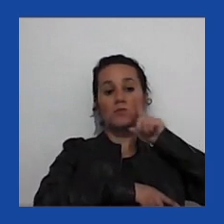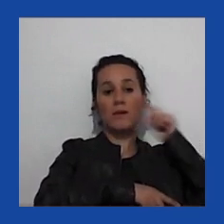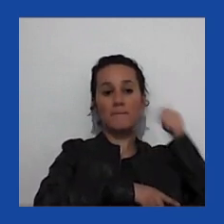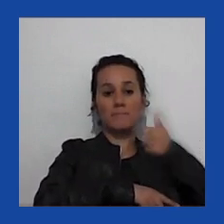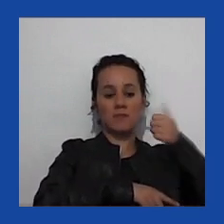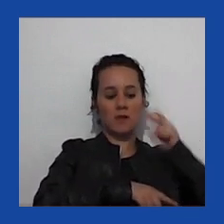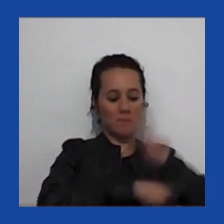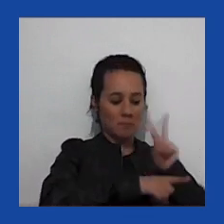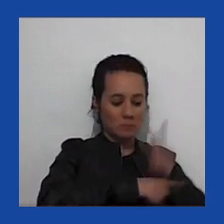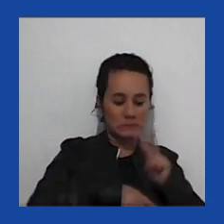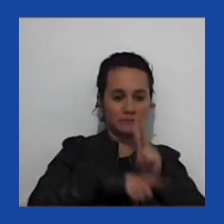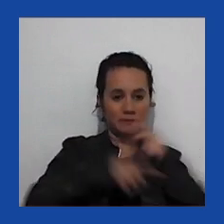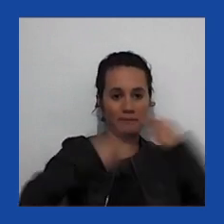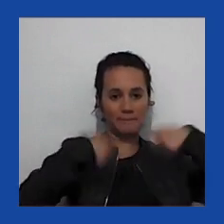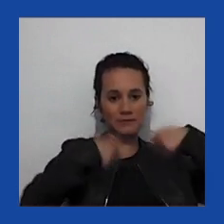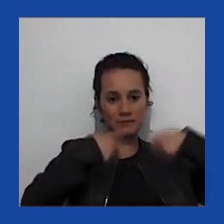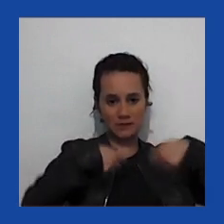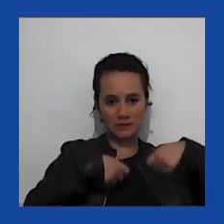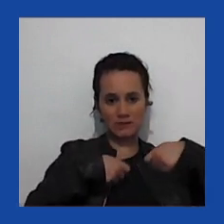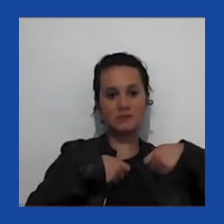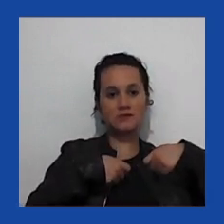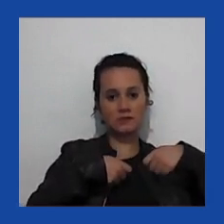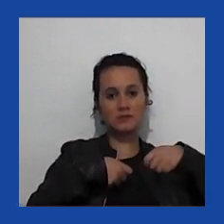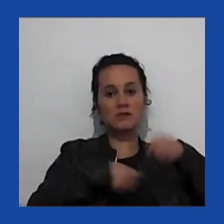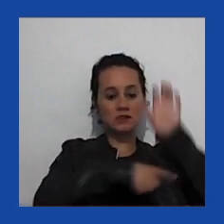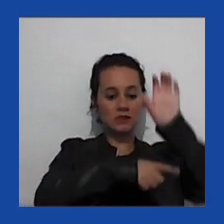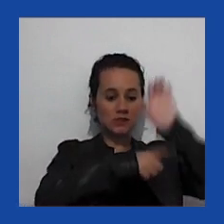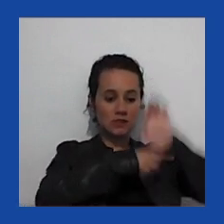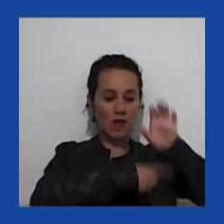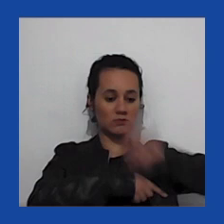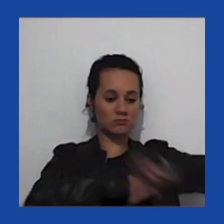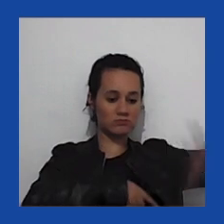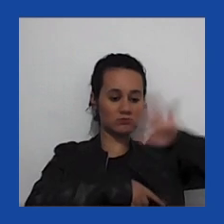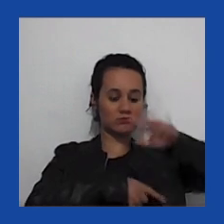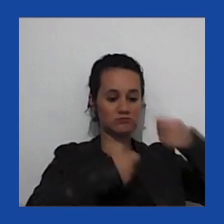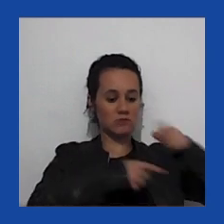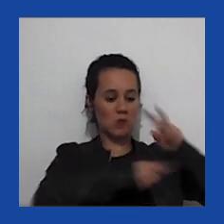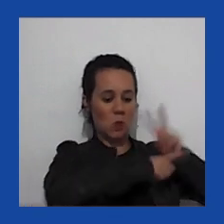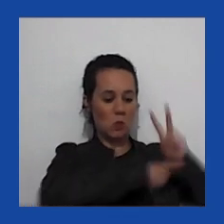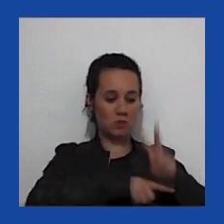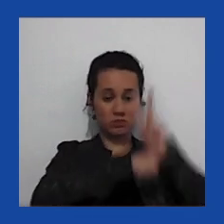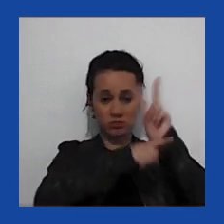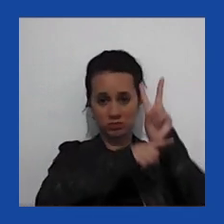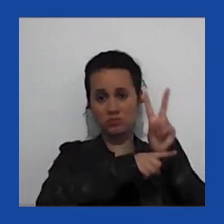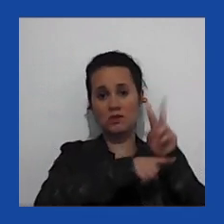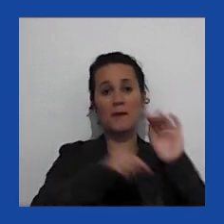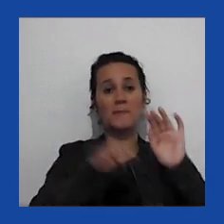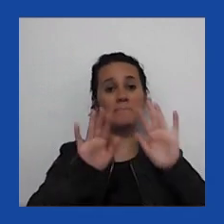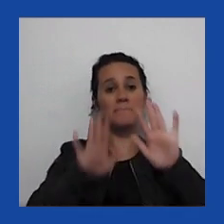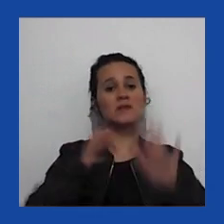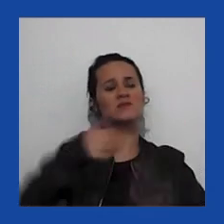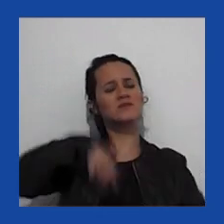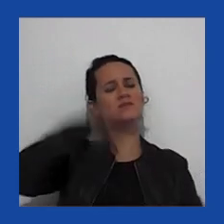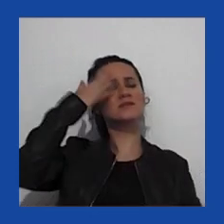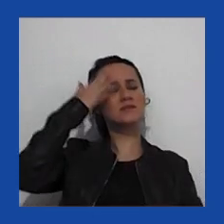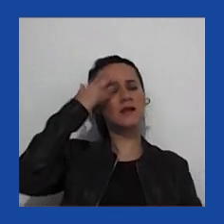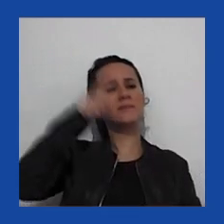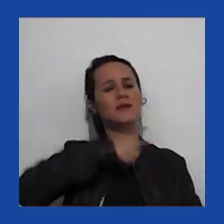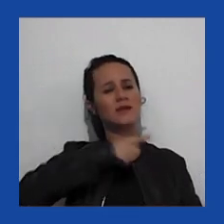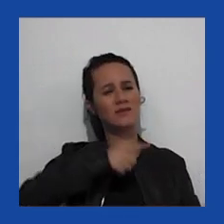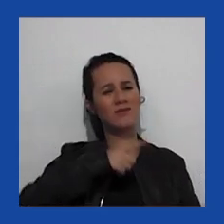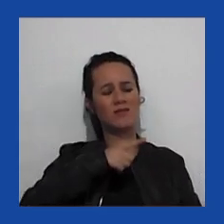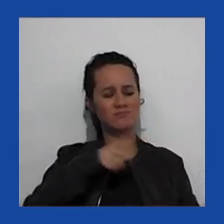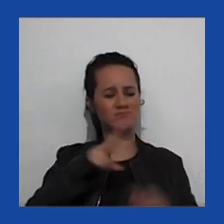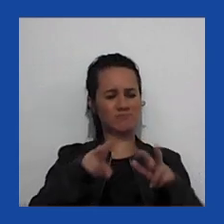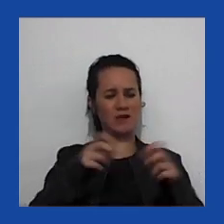então vamos ter intervenção estadual para proteger empregos aqui. Mas não sabemos que houve uma convergência